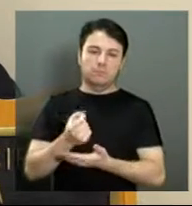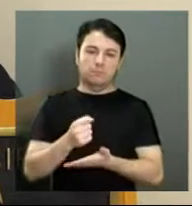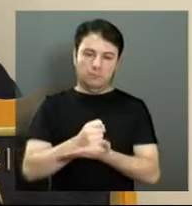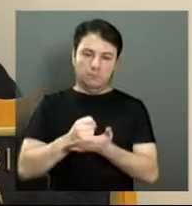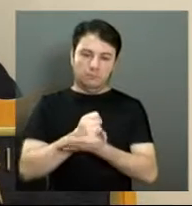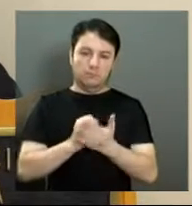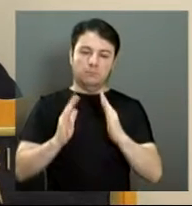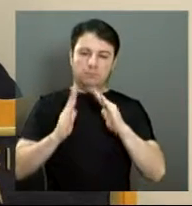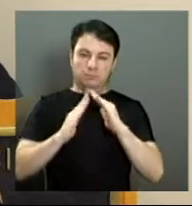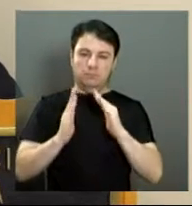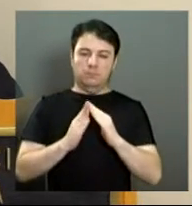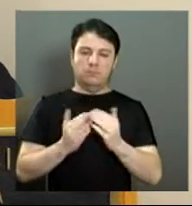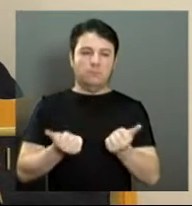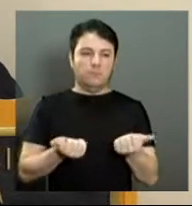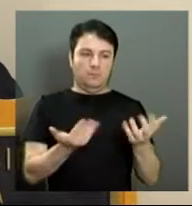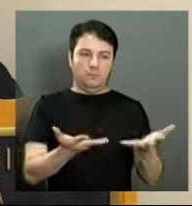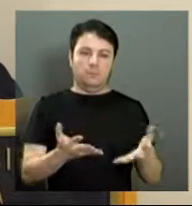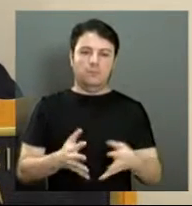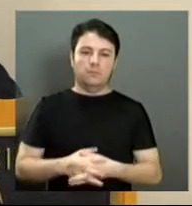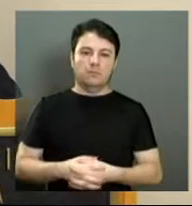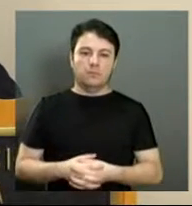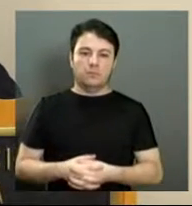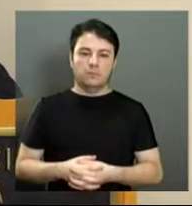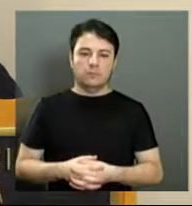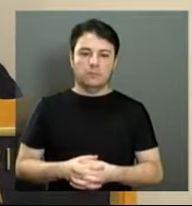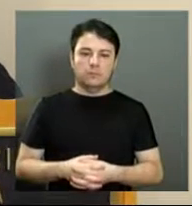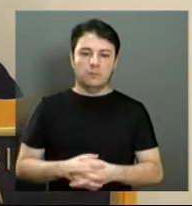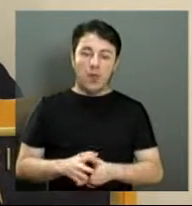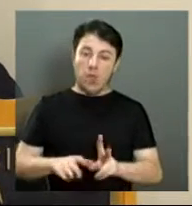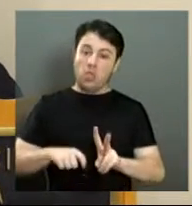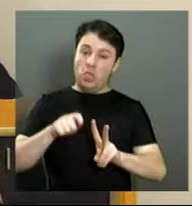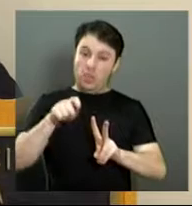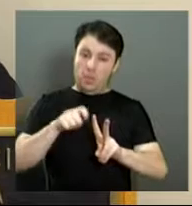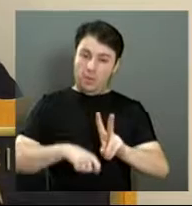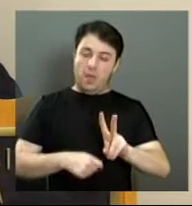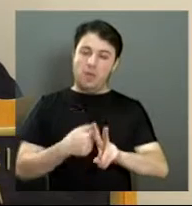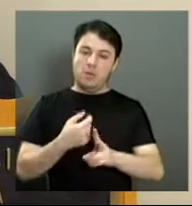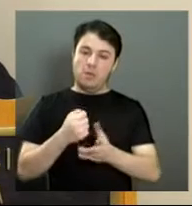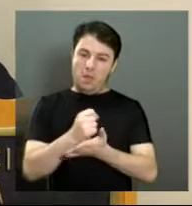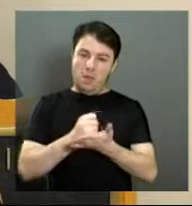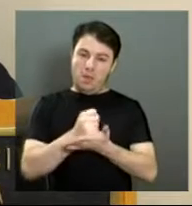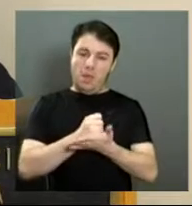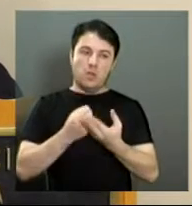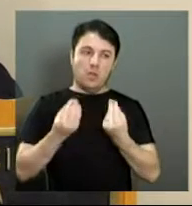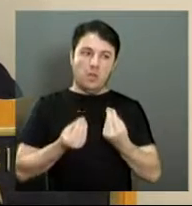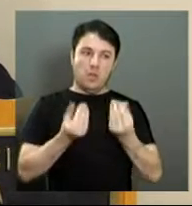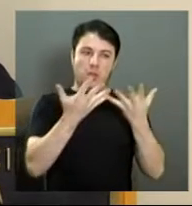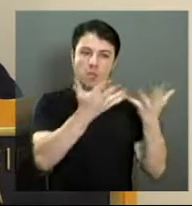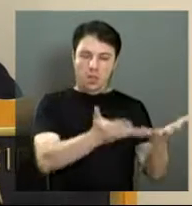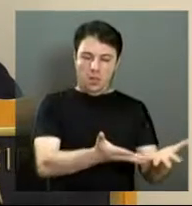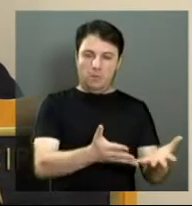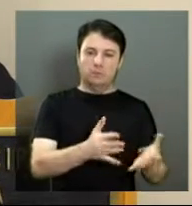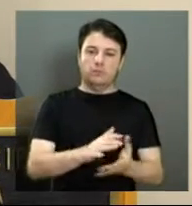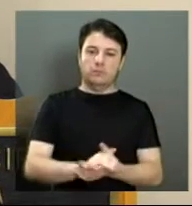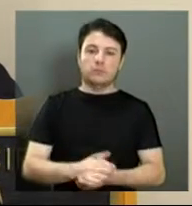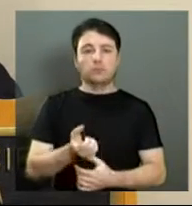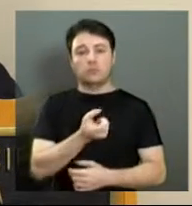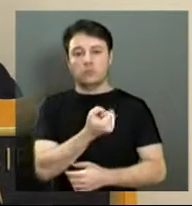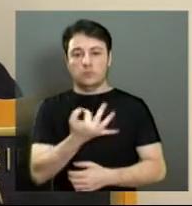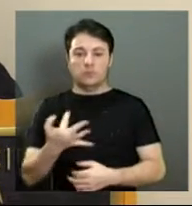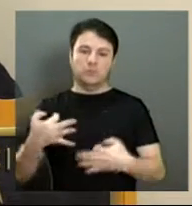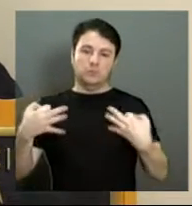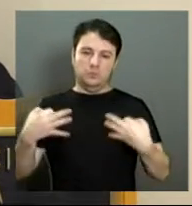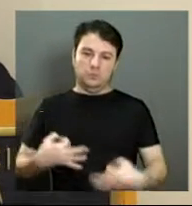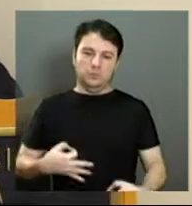A entrega é feita a cada dois meses, na quantidade necessária para o período, pois grande parte